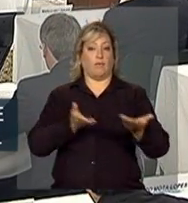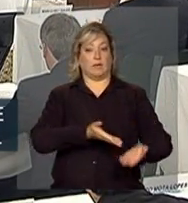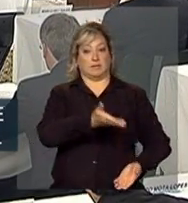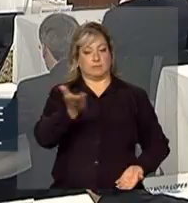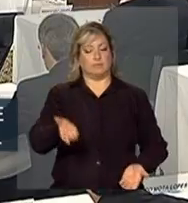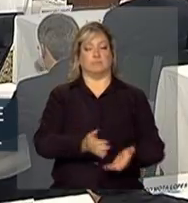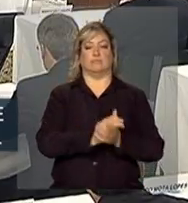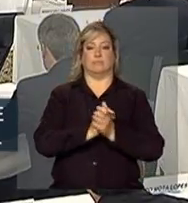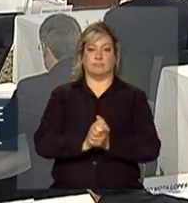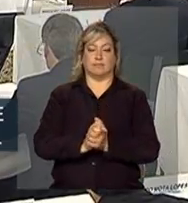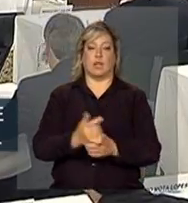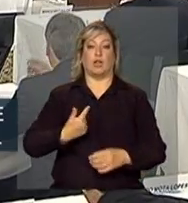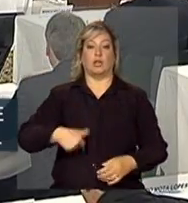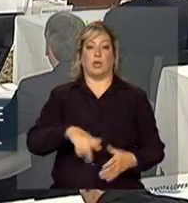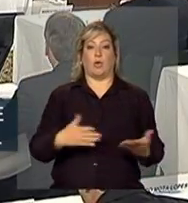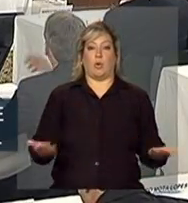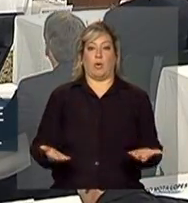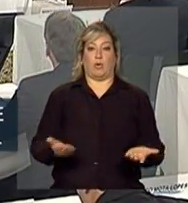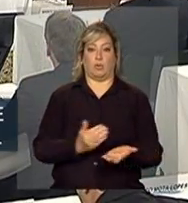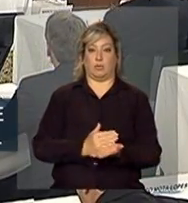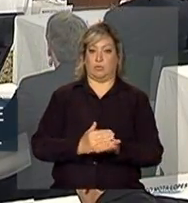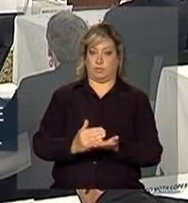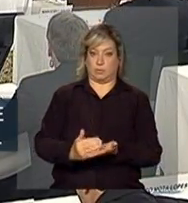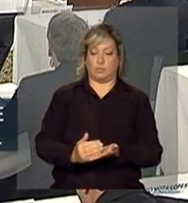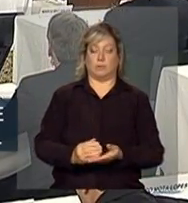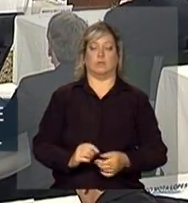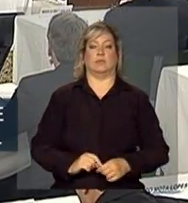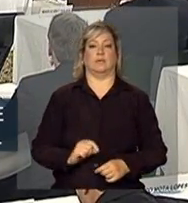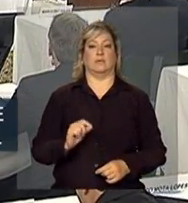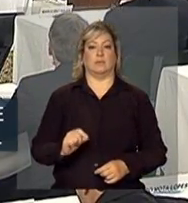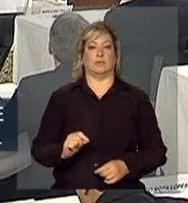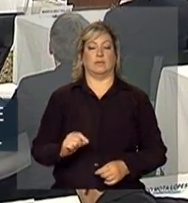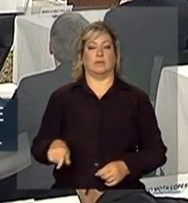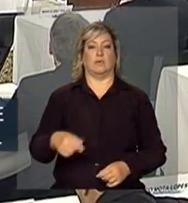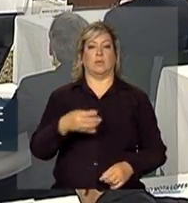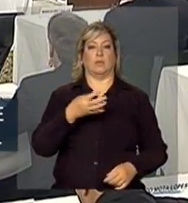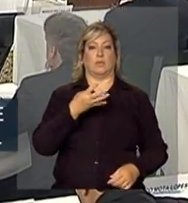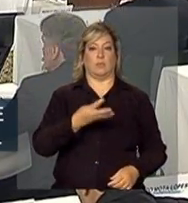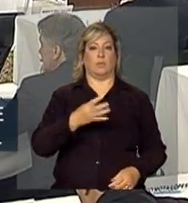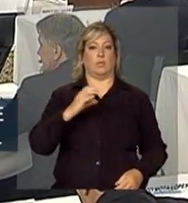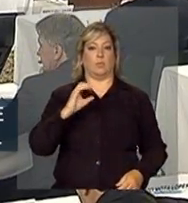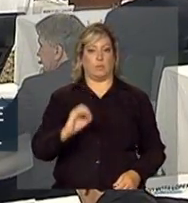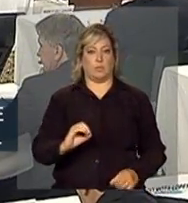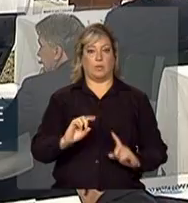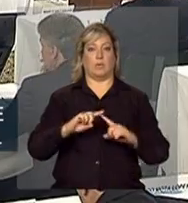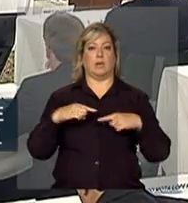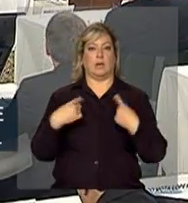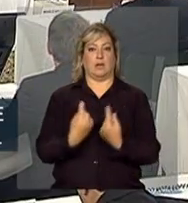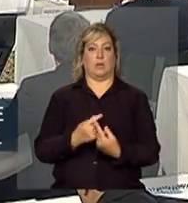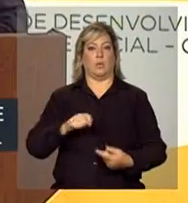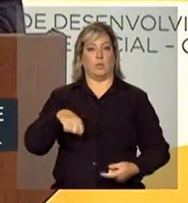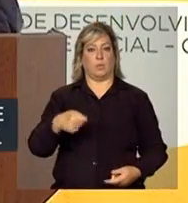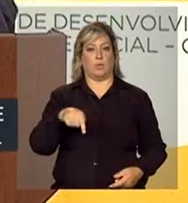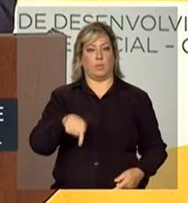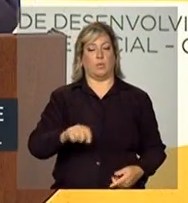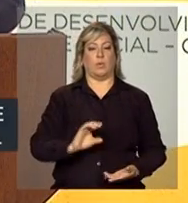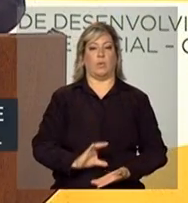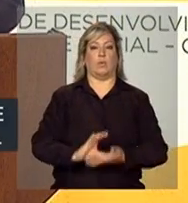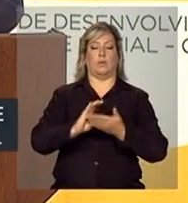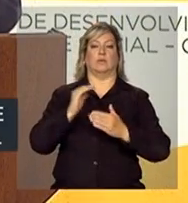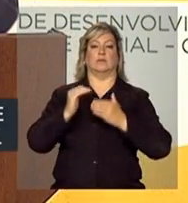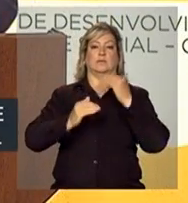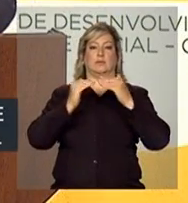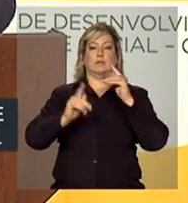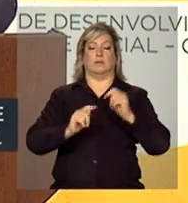nós estamos iniciando, senhora Presidenta, a 40ª reunião do Conselho de